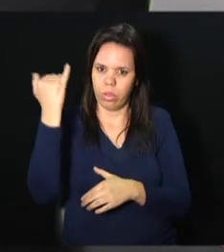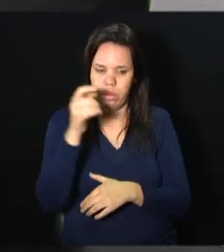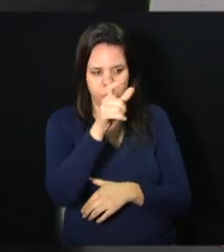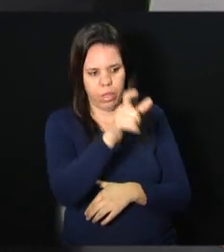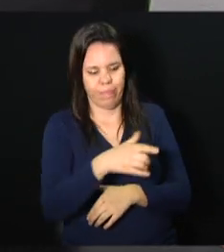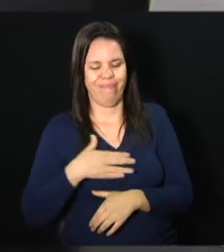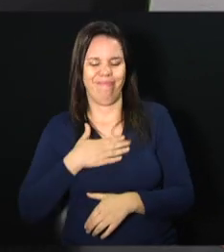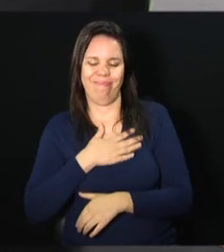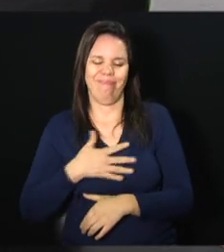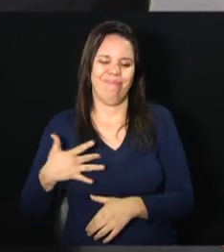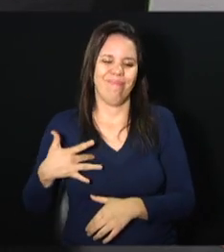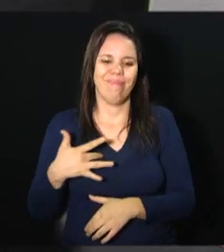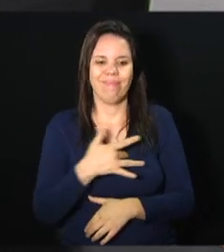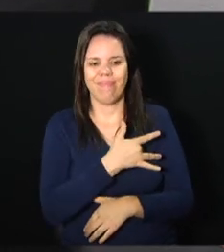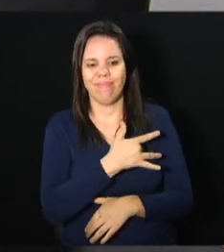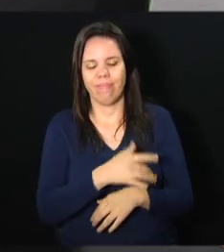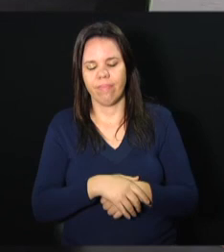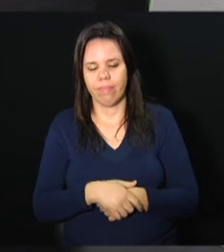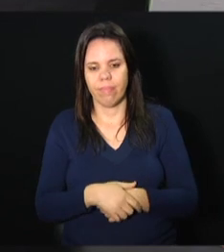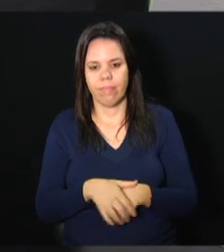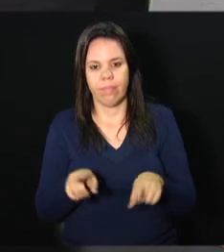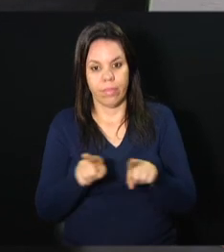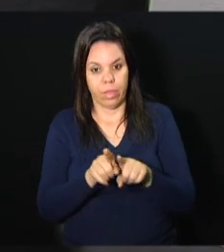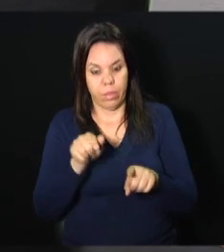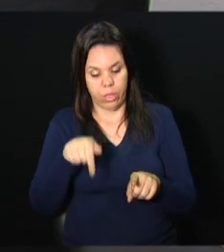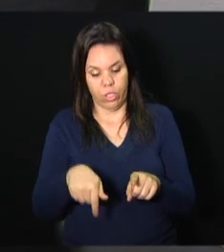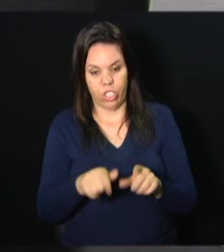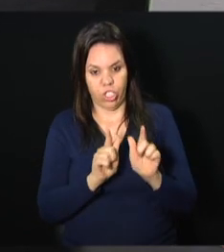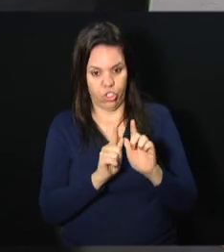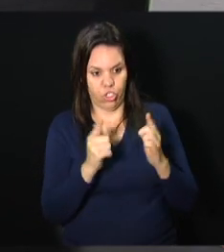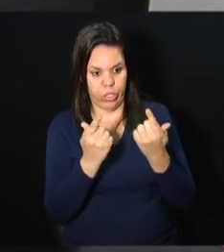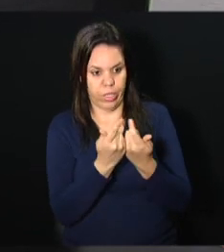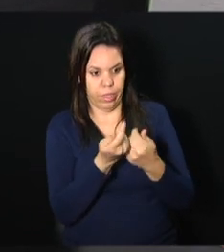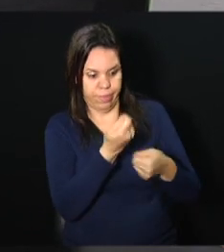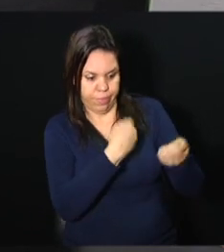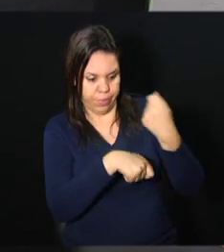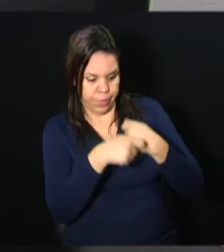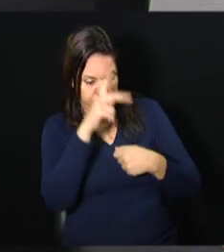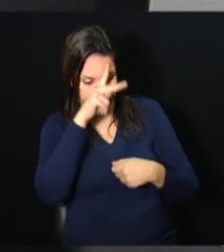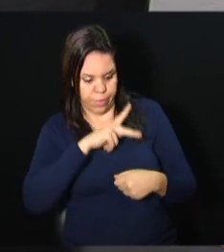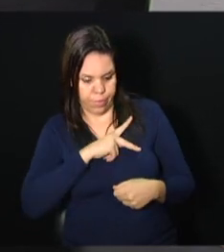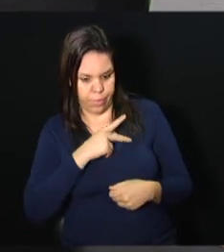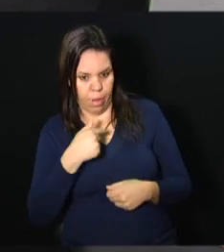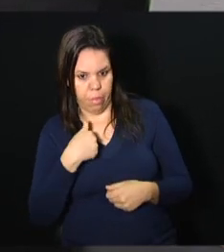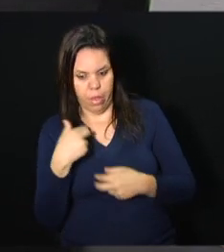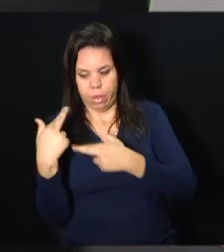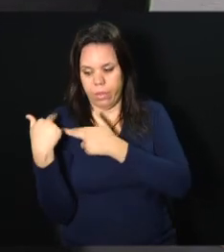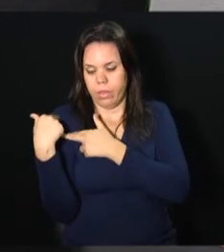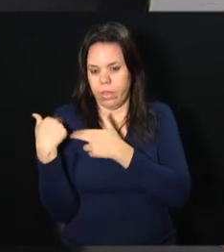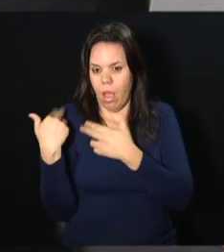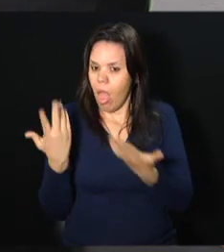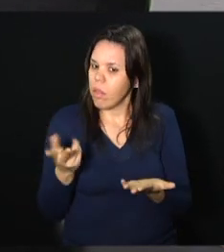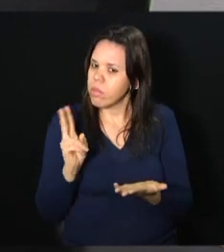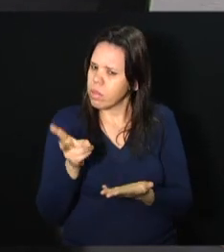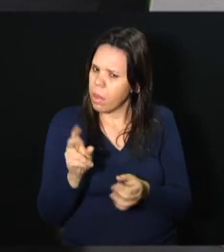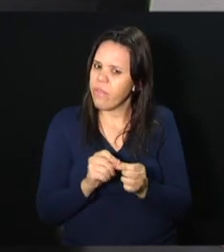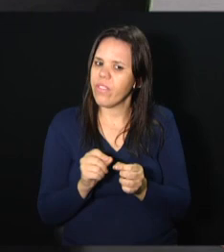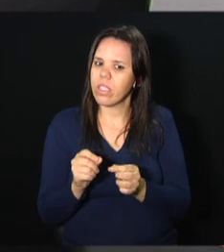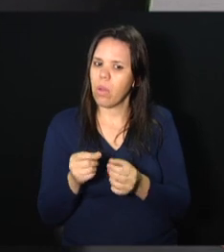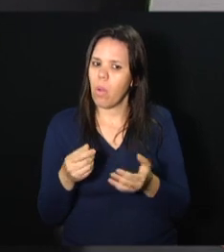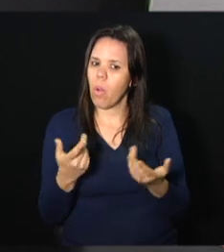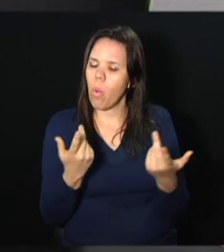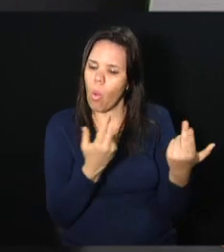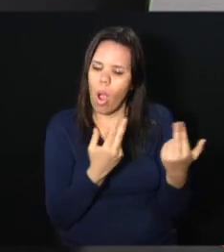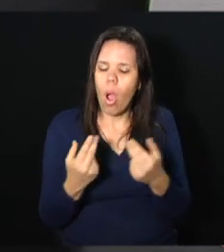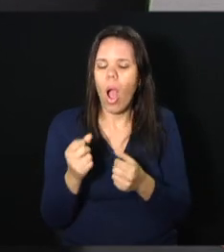do paciente. E a gestão, que é a parte que eu faço, na qual eu procuro fazer sempre com que a empresa